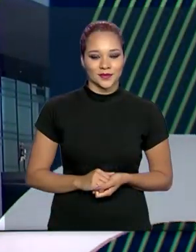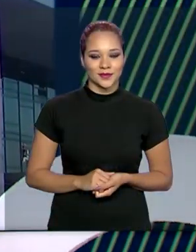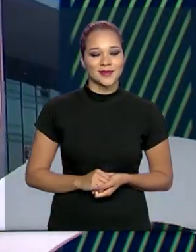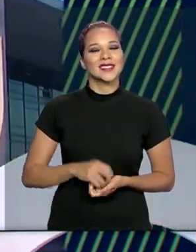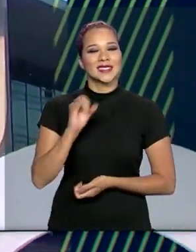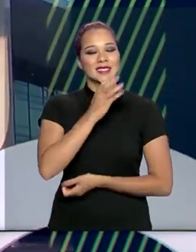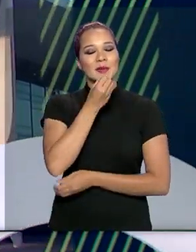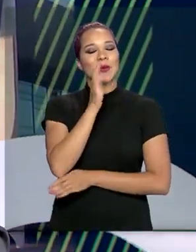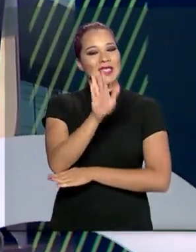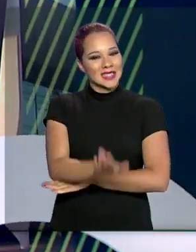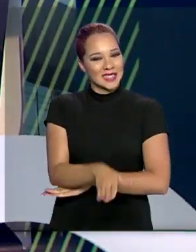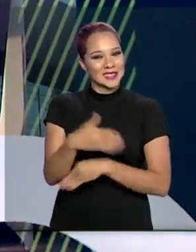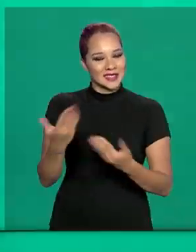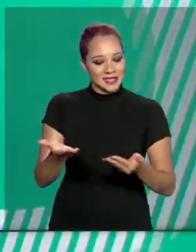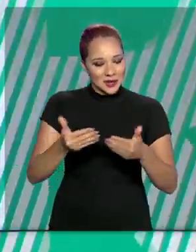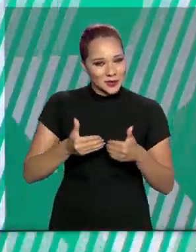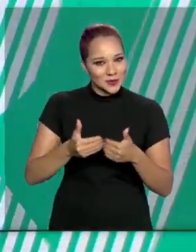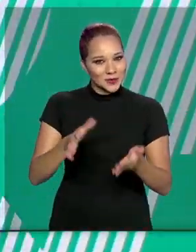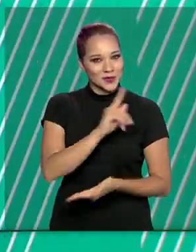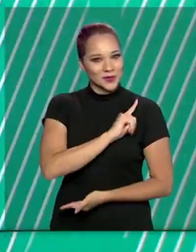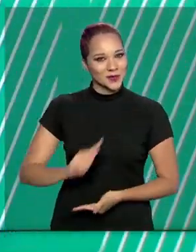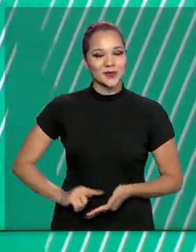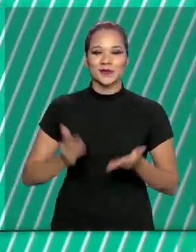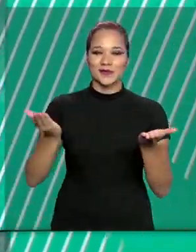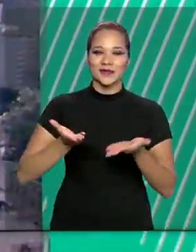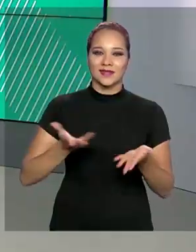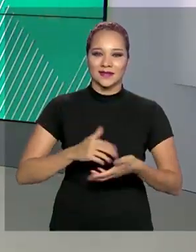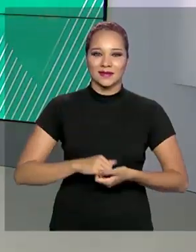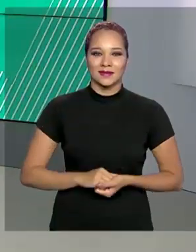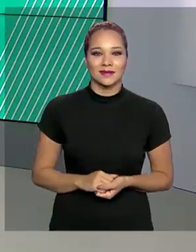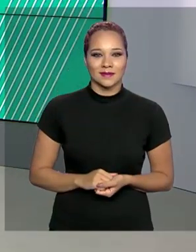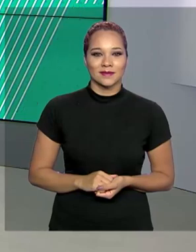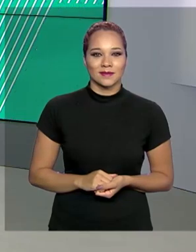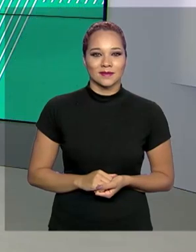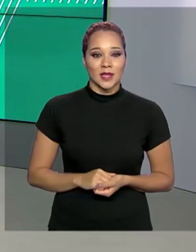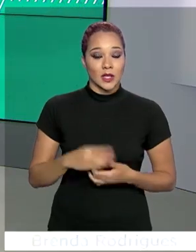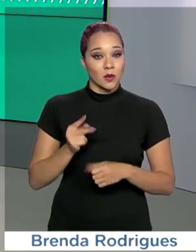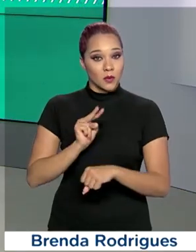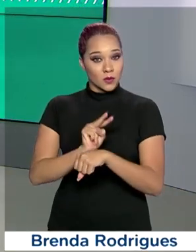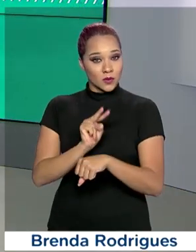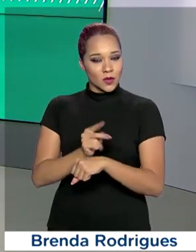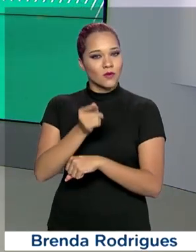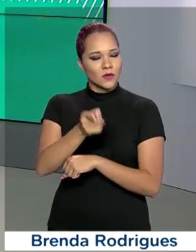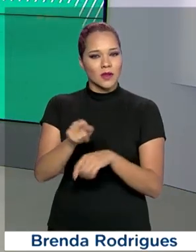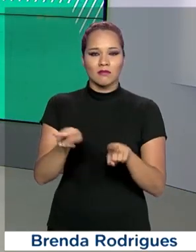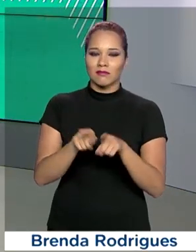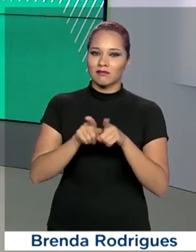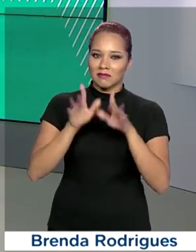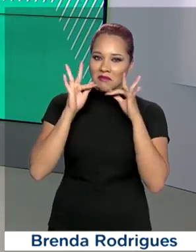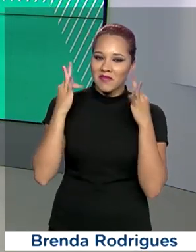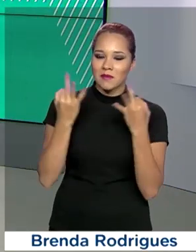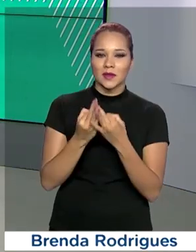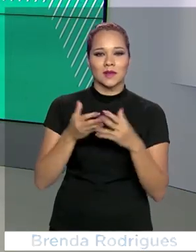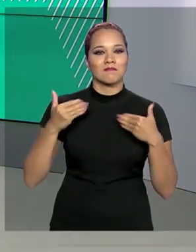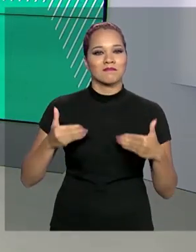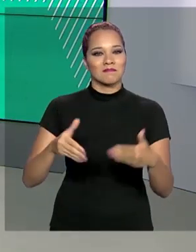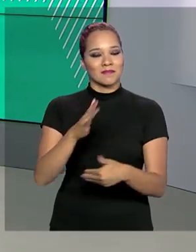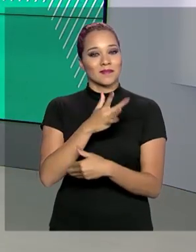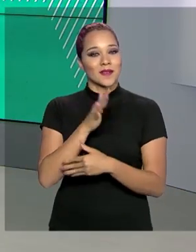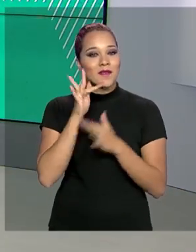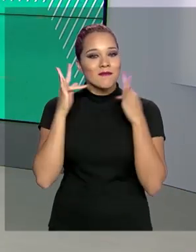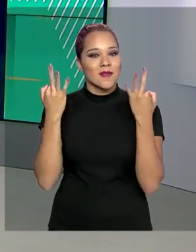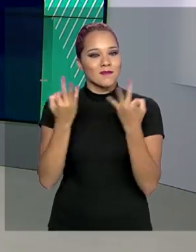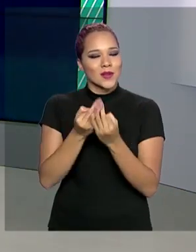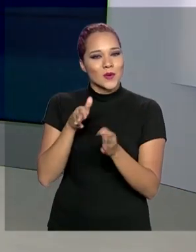Olá, boa tarde. Estamos de volta com o Governo Agora. Para proteger você e sua família, o Ministério da Saúde está